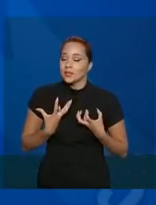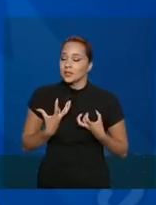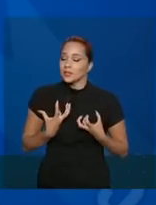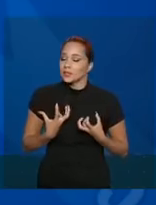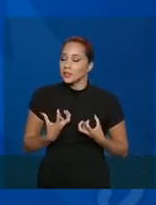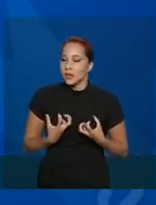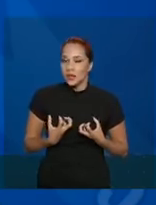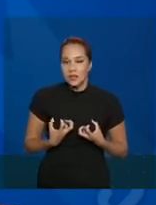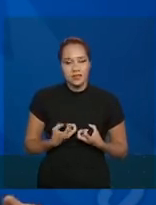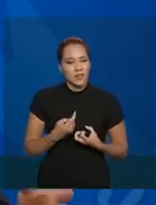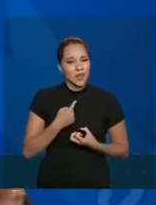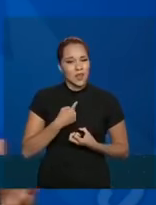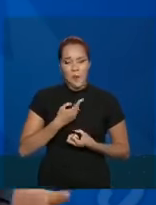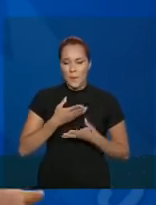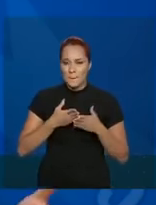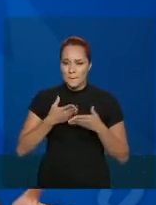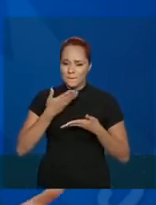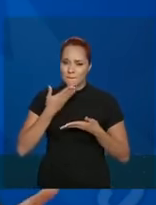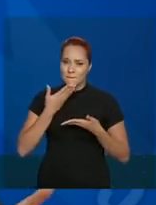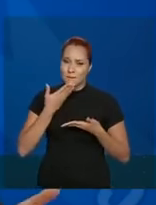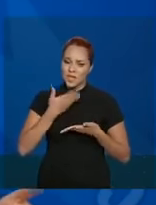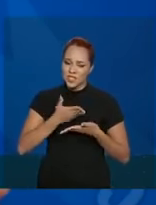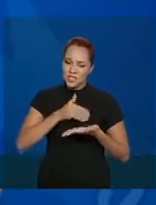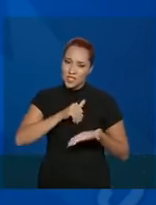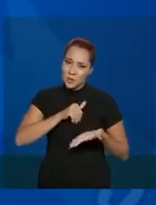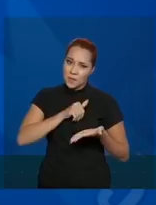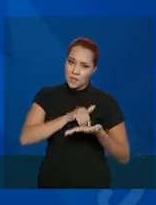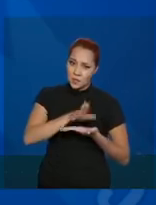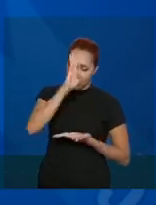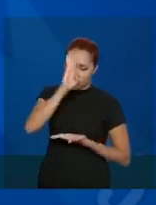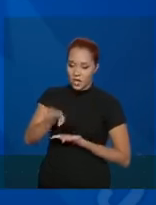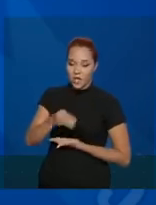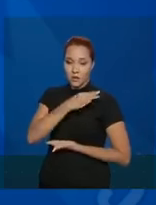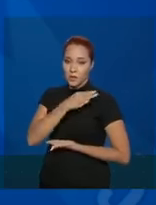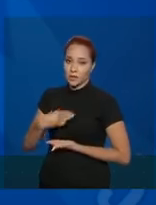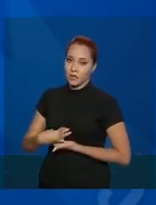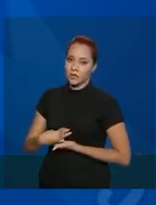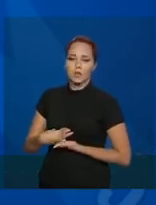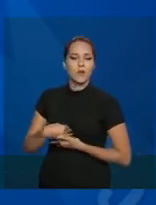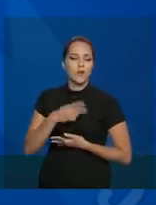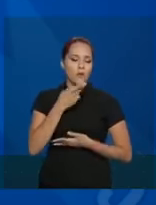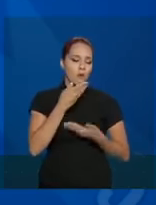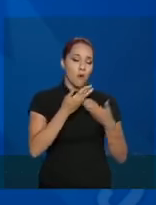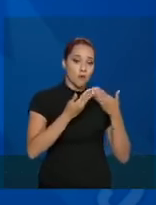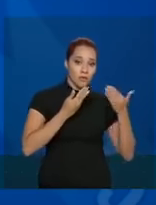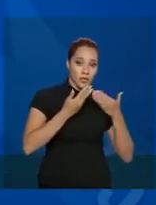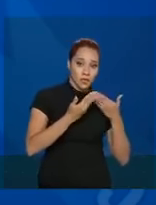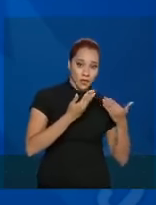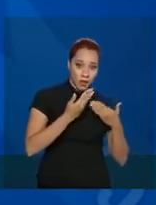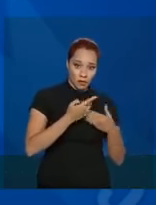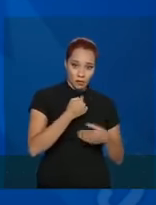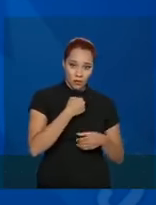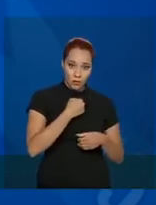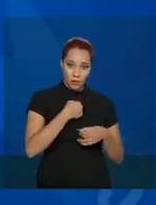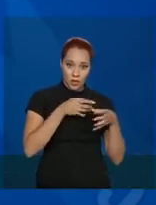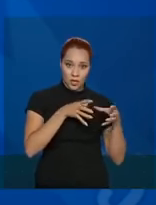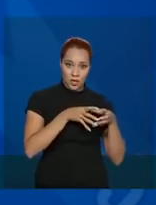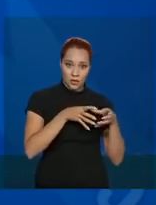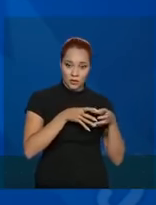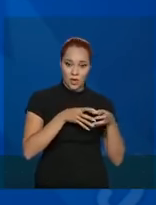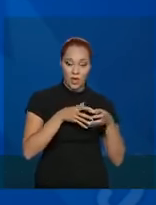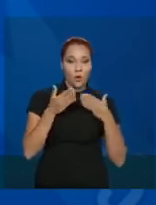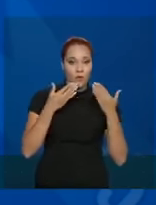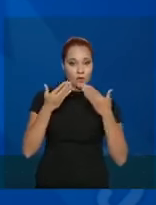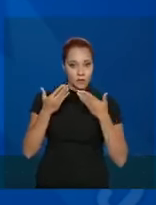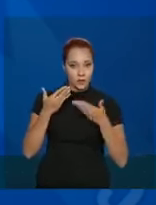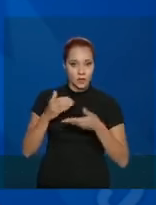Eu não pedi demissão diretamente ao ministro, eu falei para a minha equipe. A mensagem que está com a minha equipe